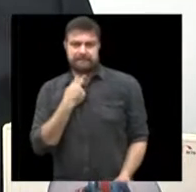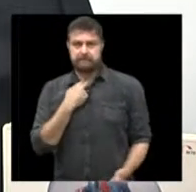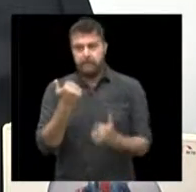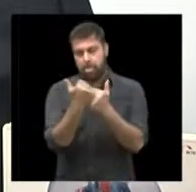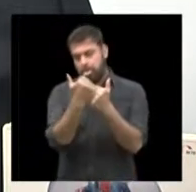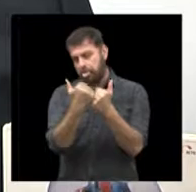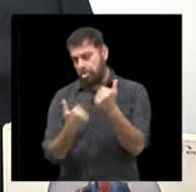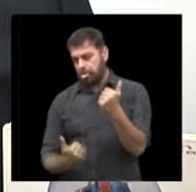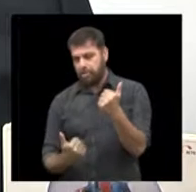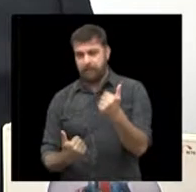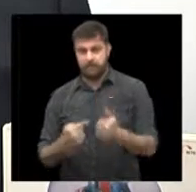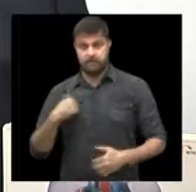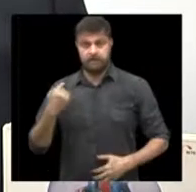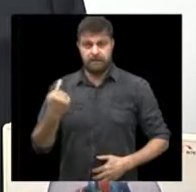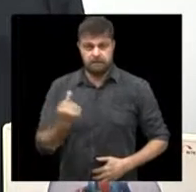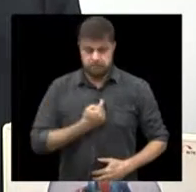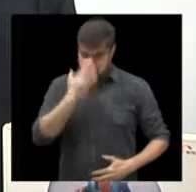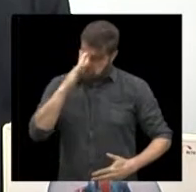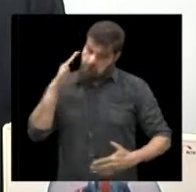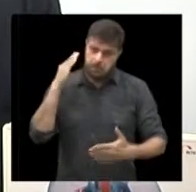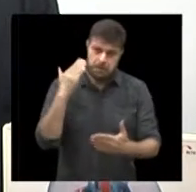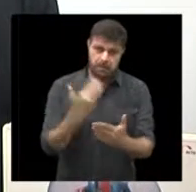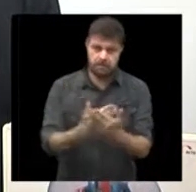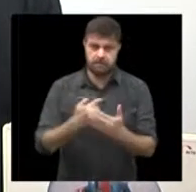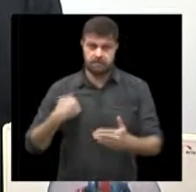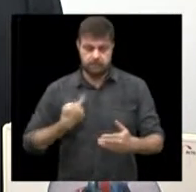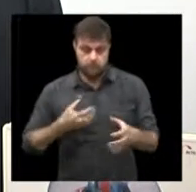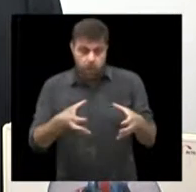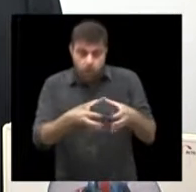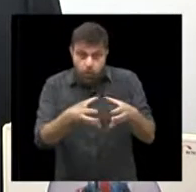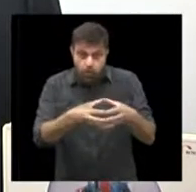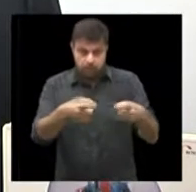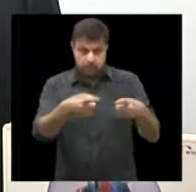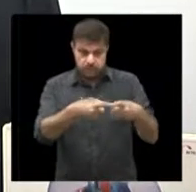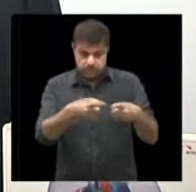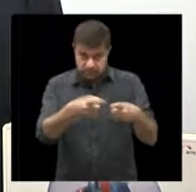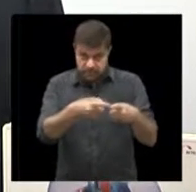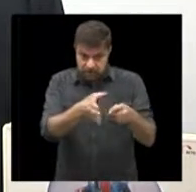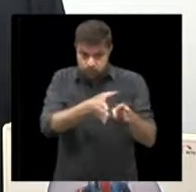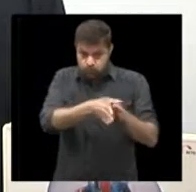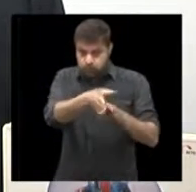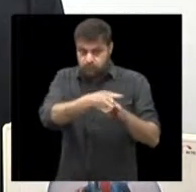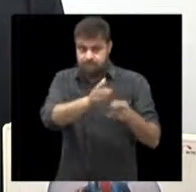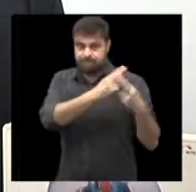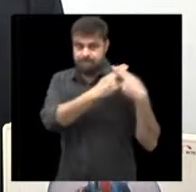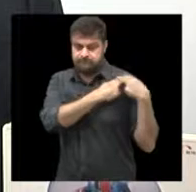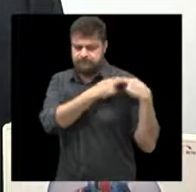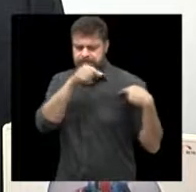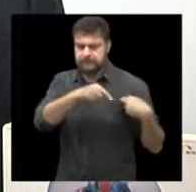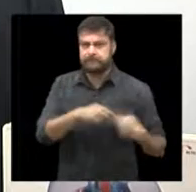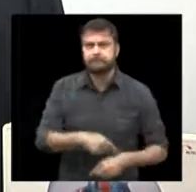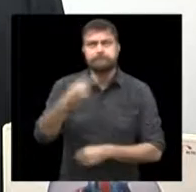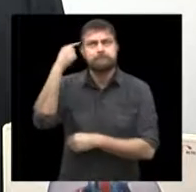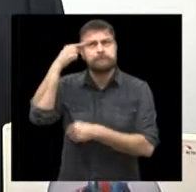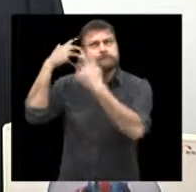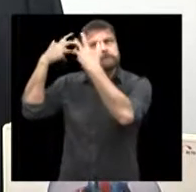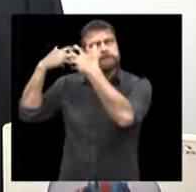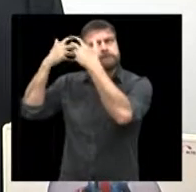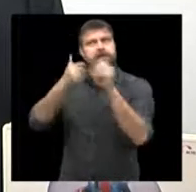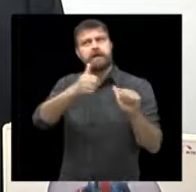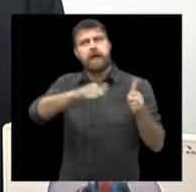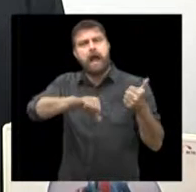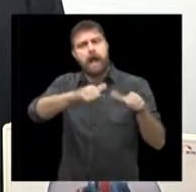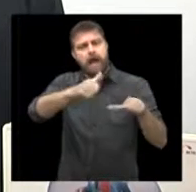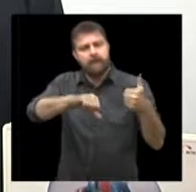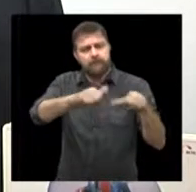possibilidade. Acredito até que o nosso Conselho Federal de Medicina esteja pensando, esteja reanalisando,